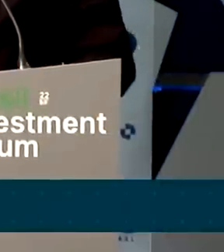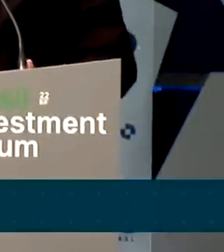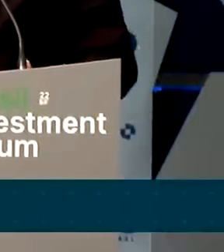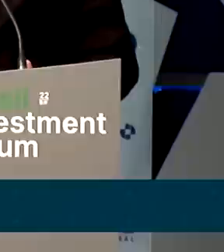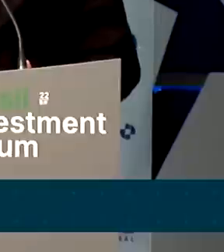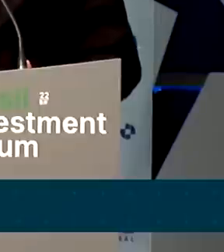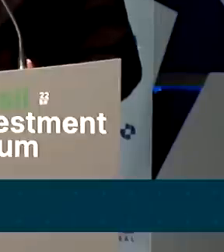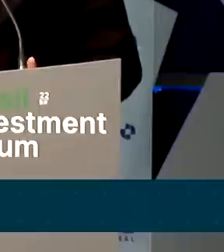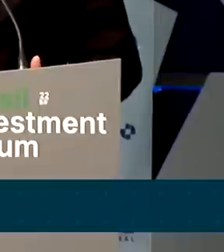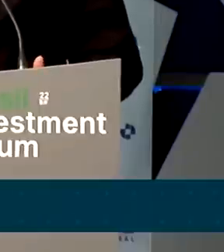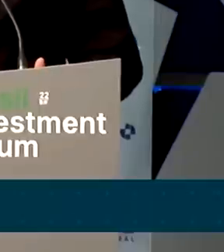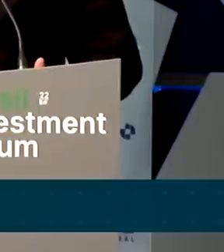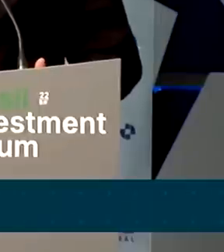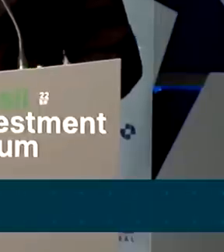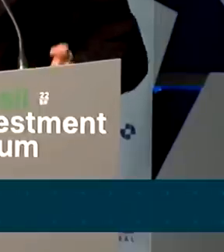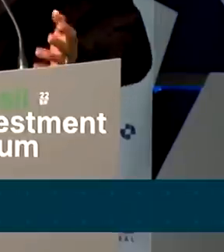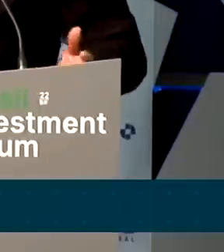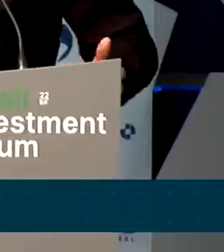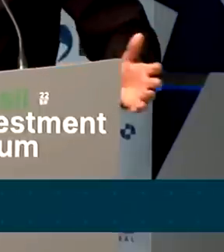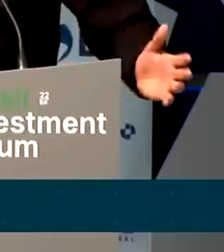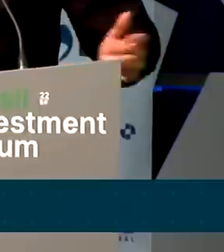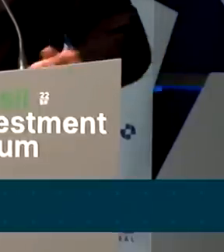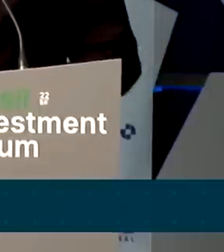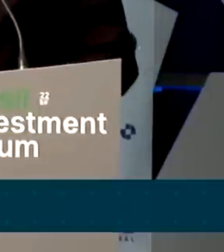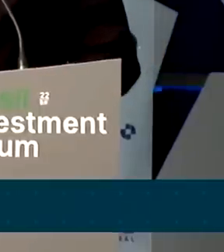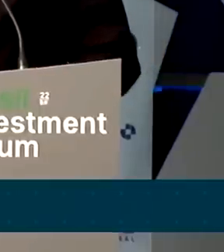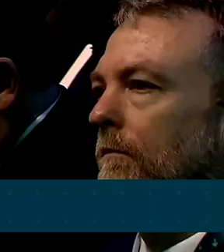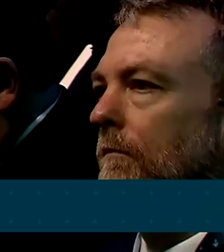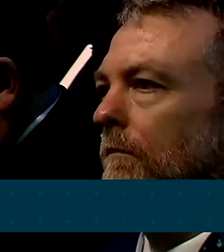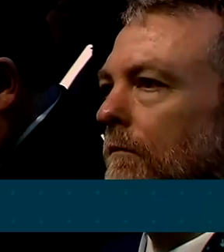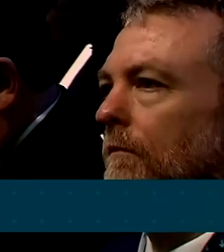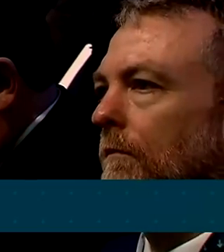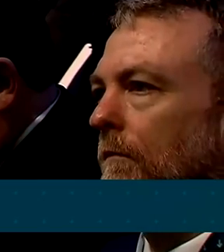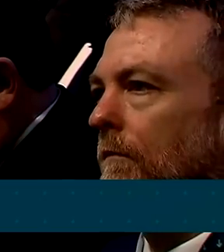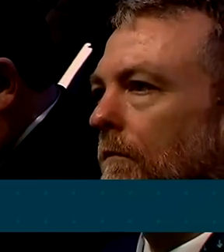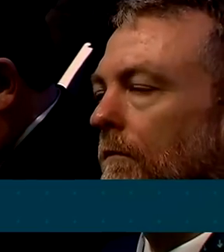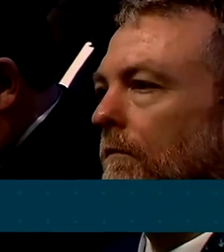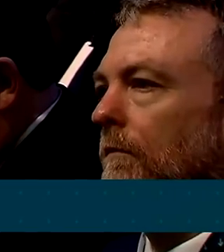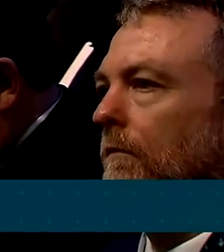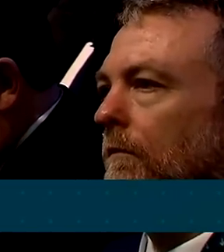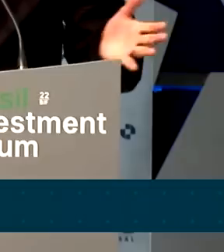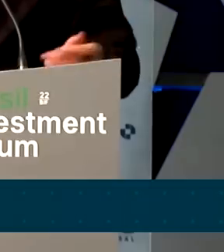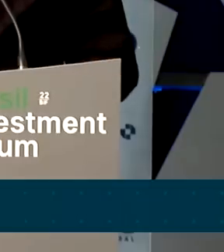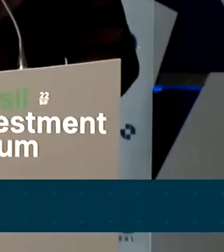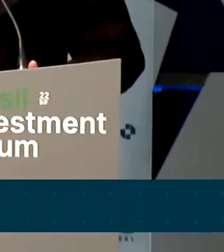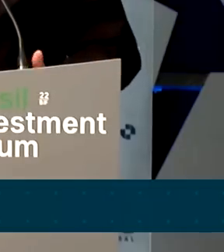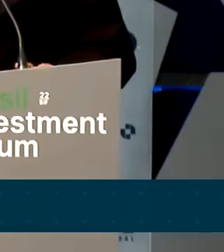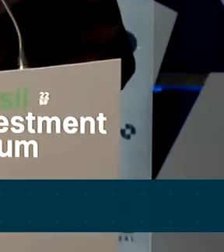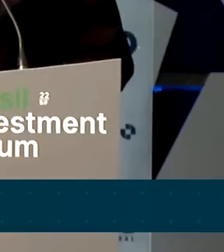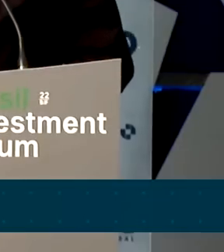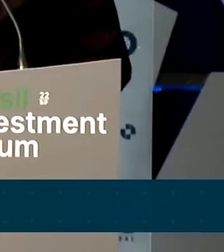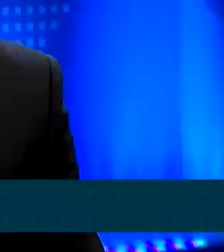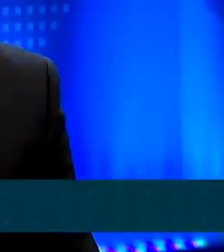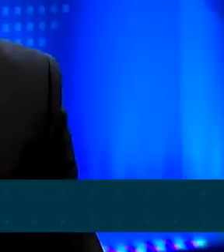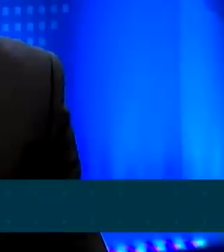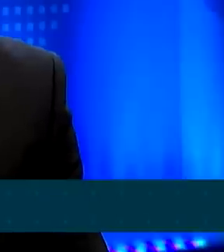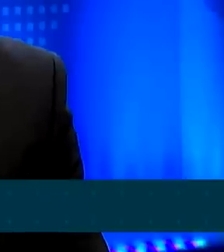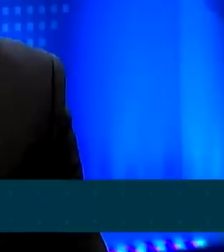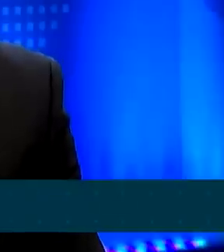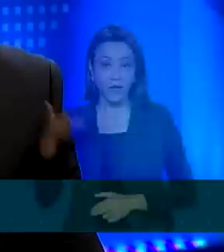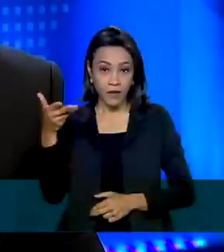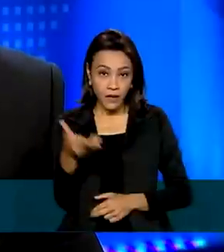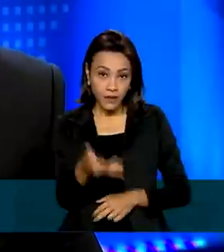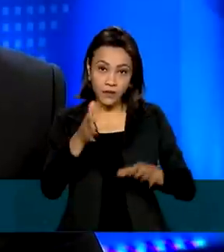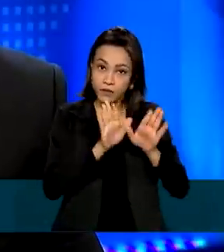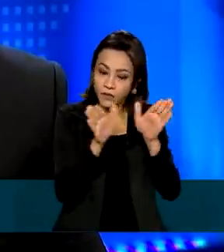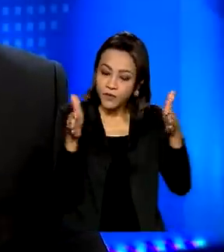falta para nós? É tratar a política com responsabilidade. E não podemos dissociar a economia da política. O Fórum de